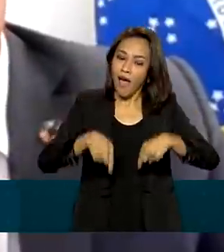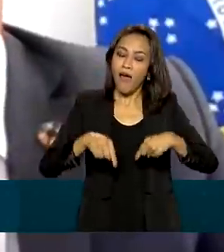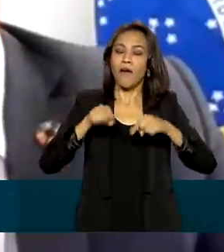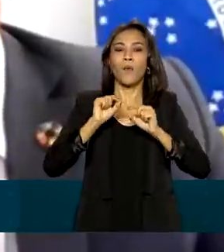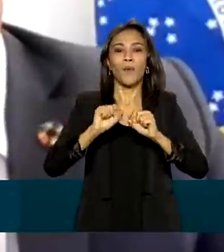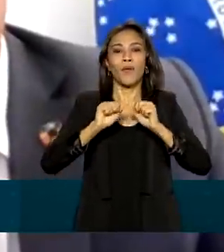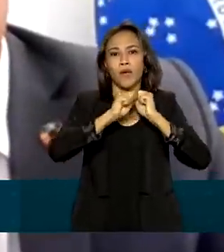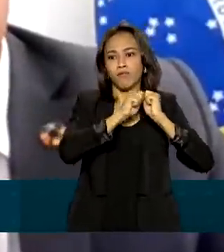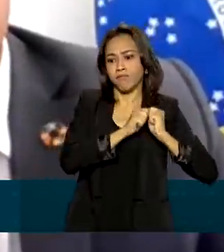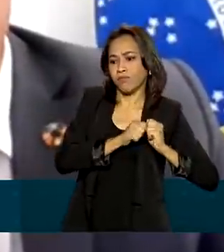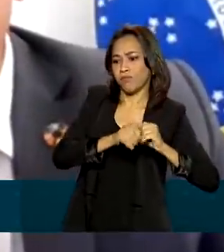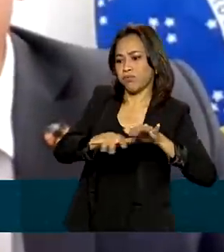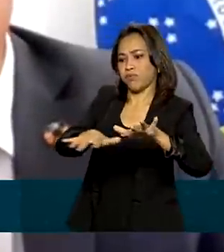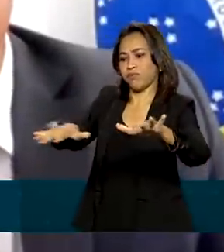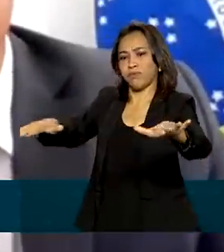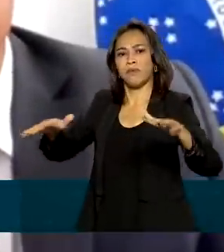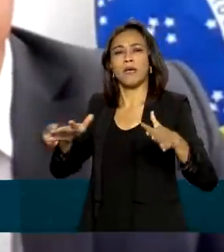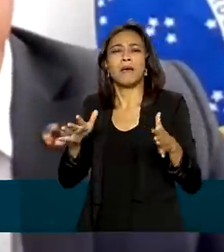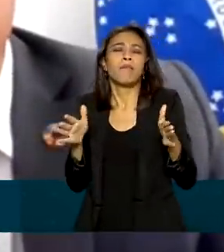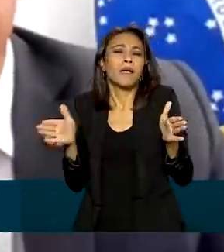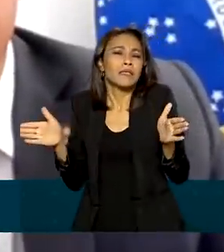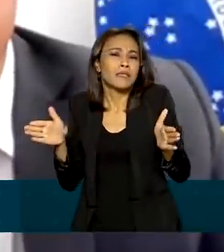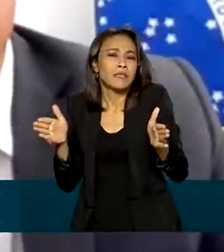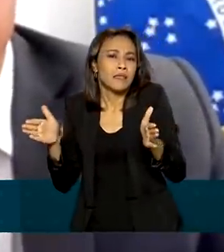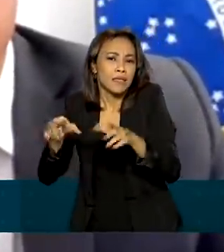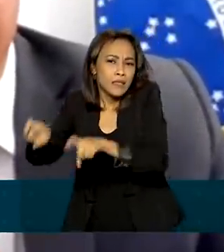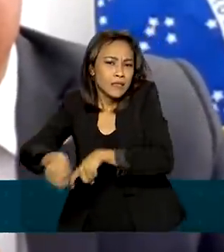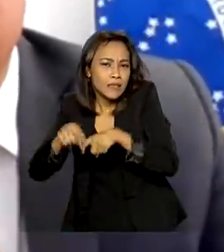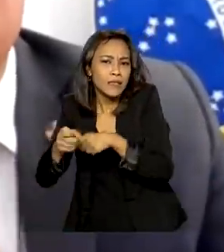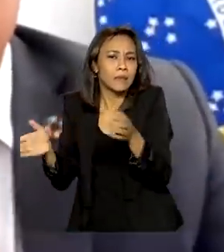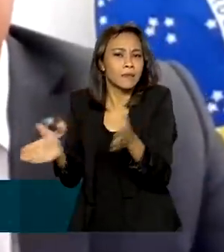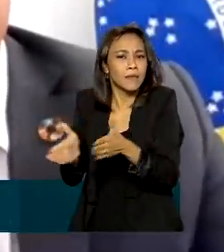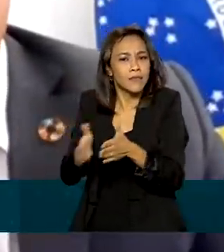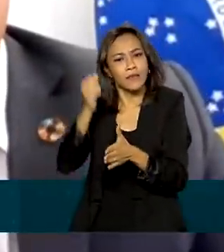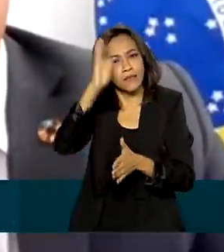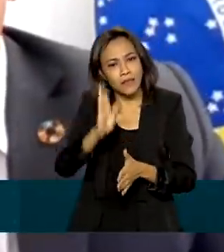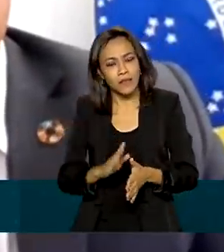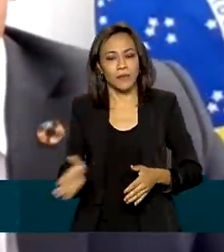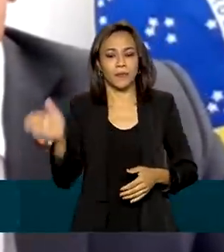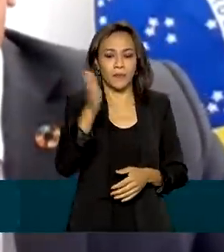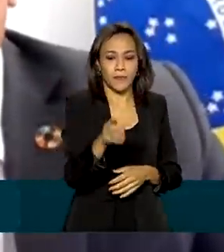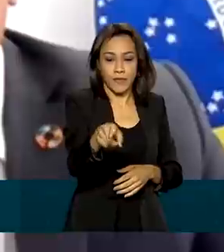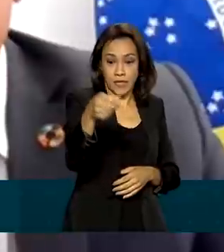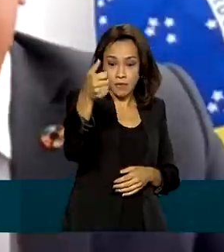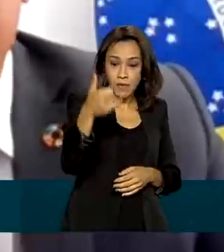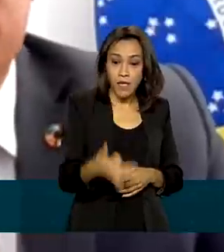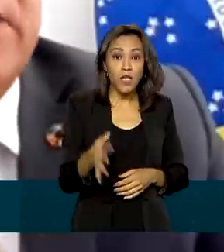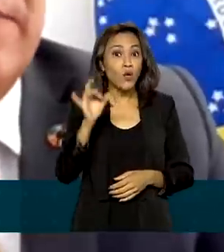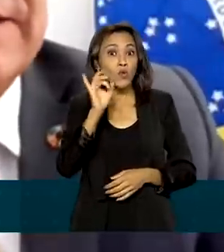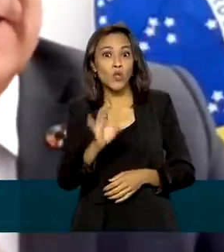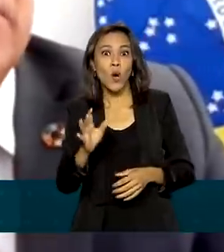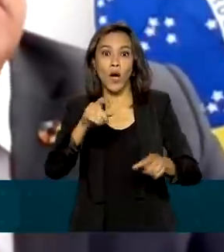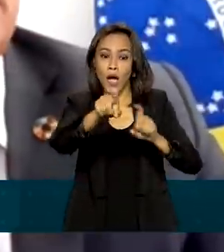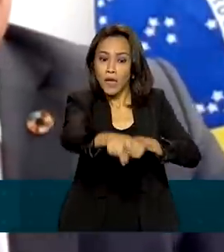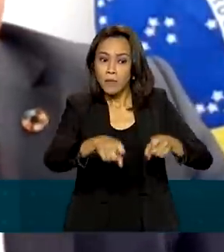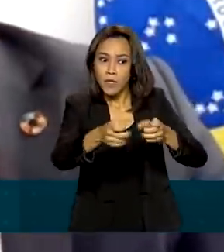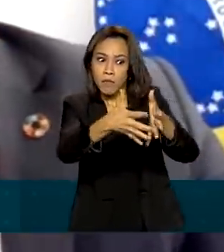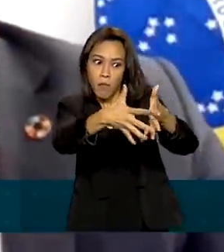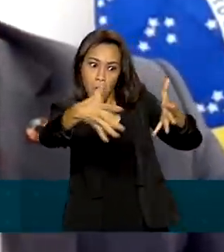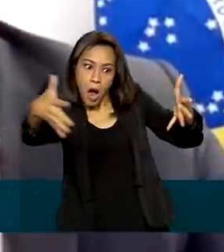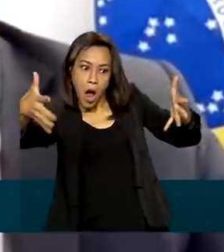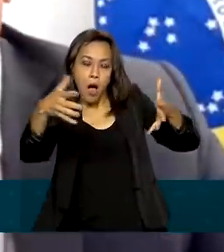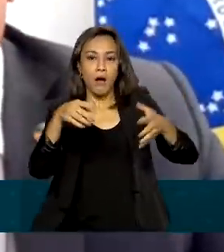modelo aos pequenos produtores. O desafio da política pública no Brasil é fazer com que não só o grande e o médio tenham acesso